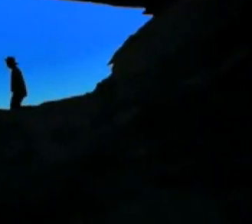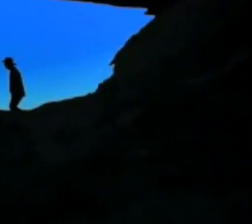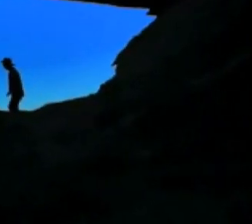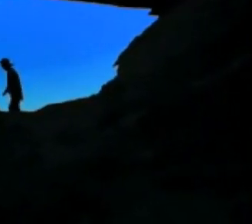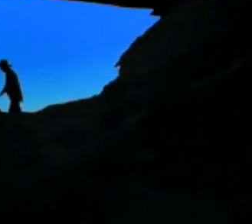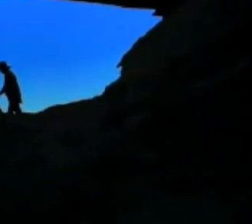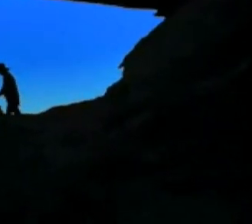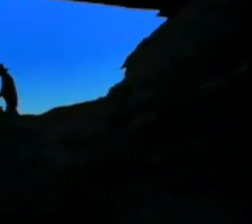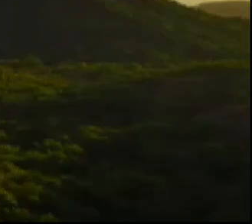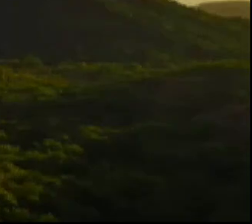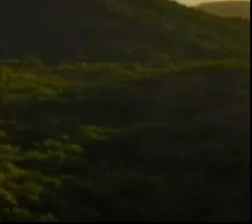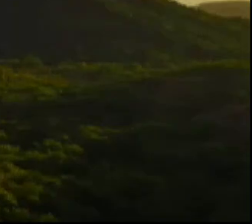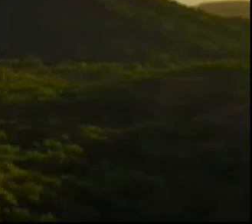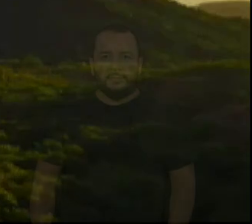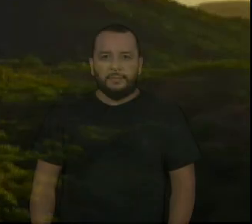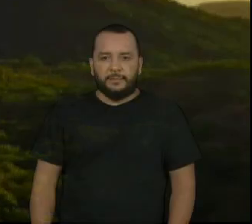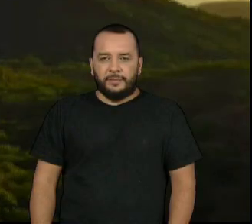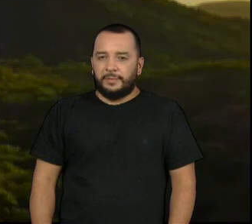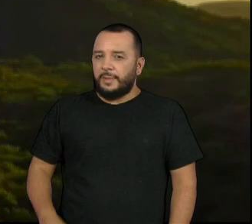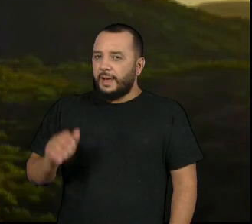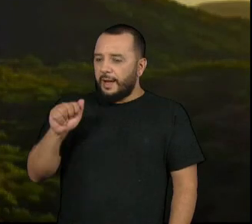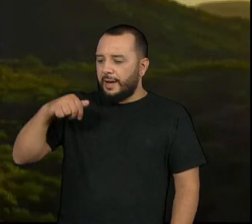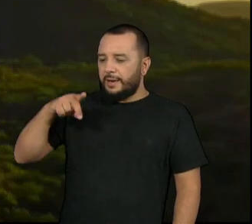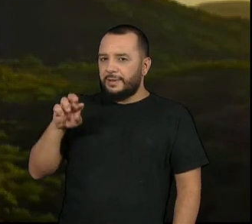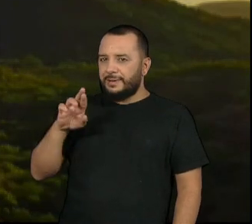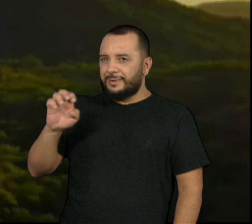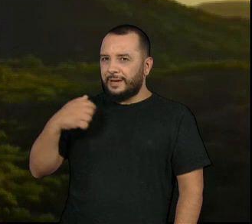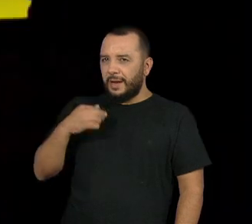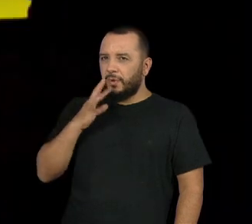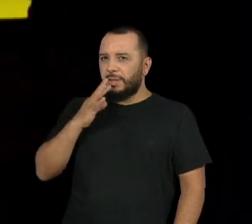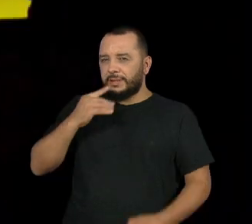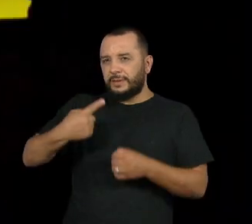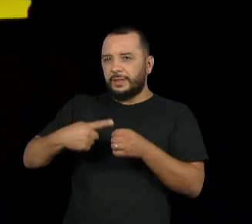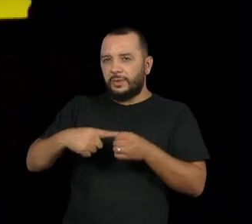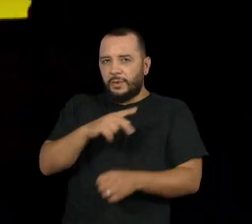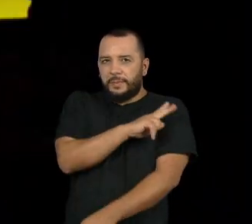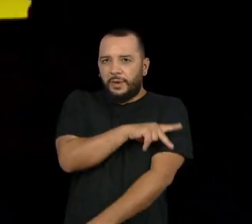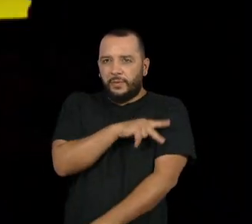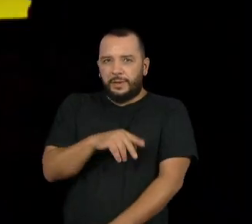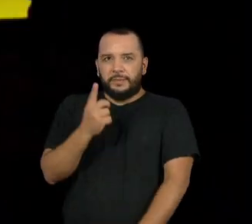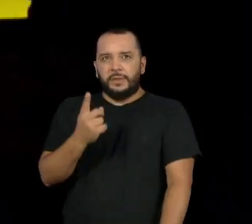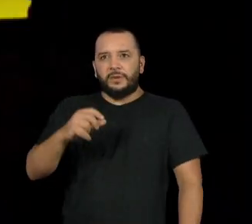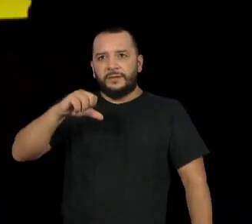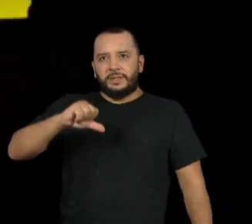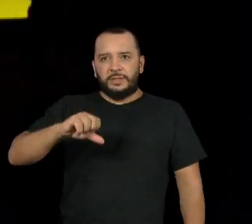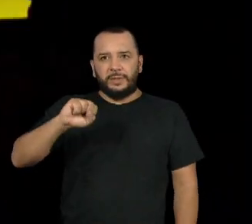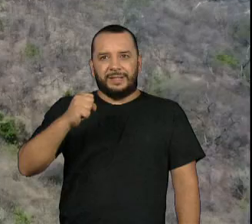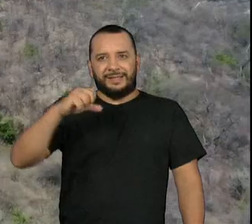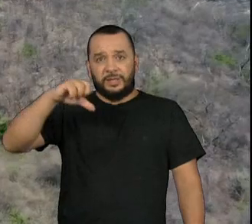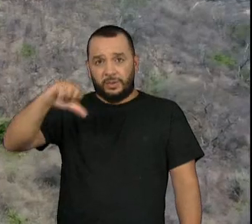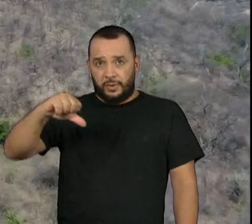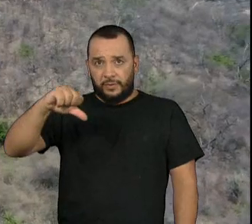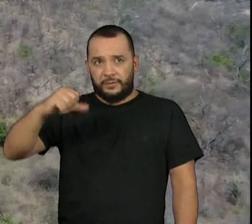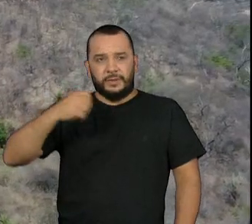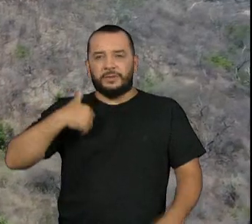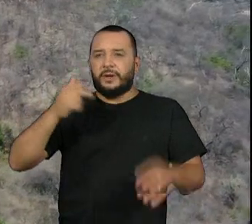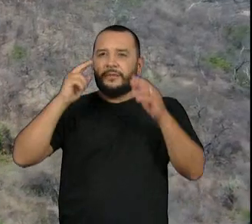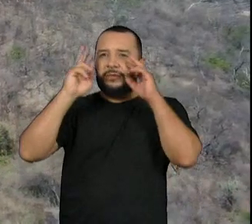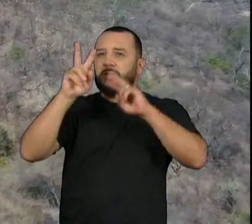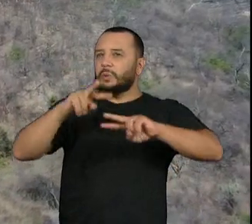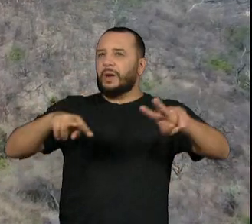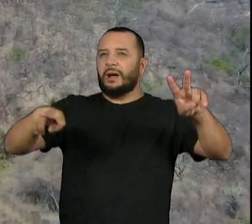O primeiro contato de André Pessoa com o interior do Piauí foi em 1989. A paisagem